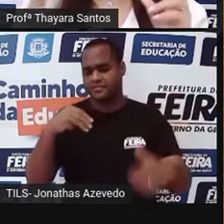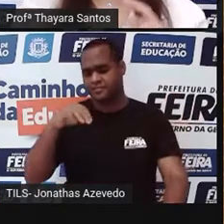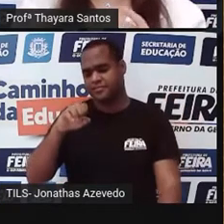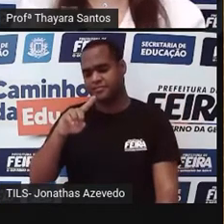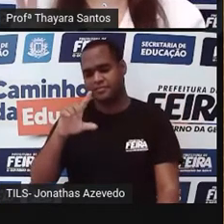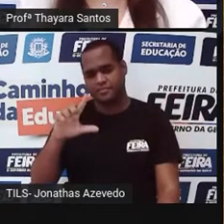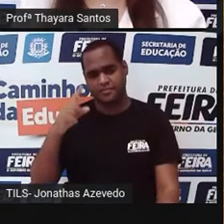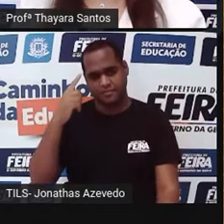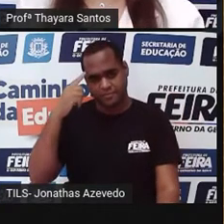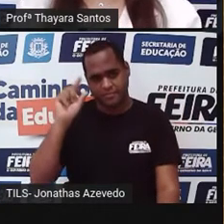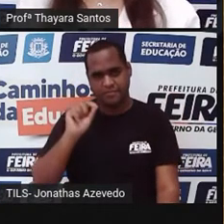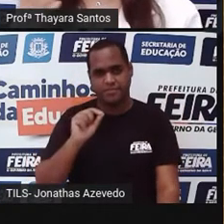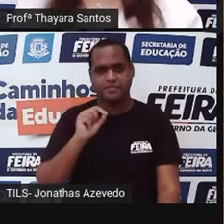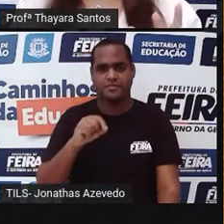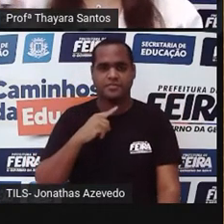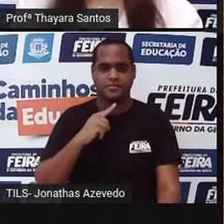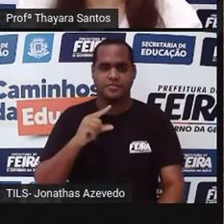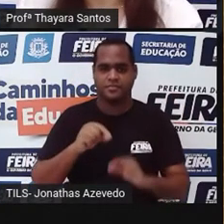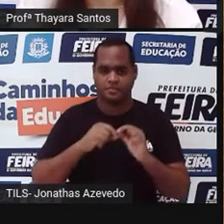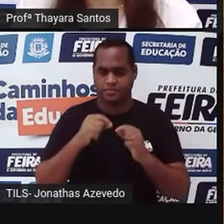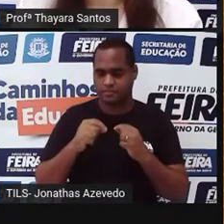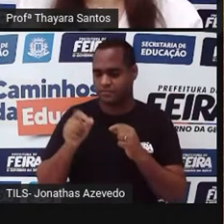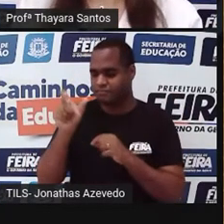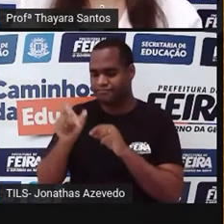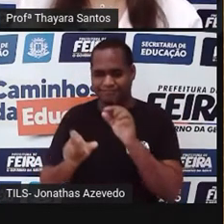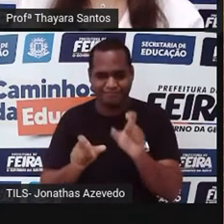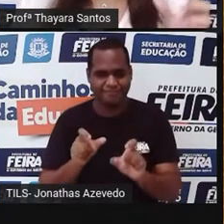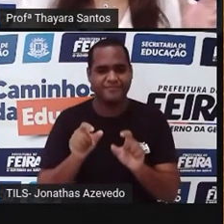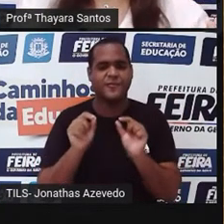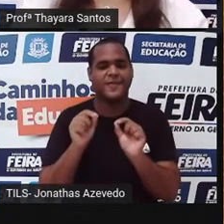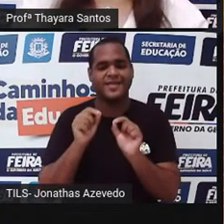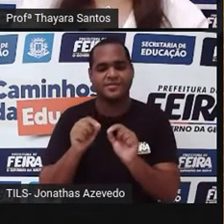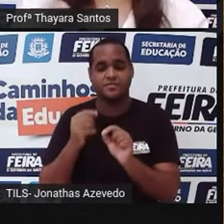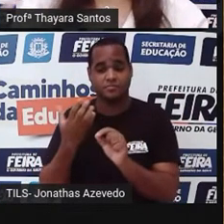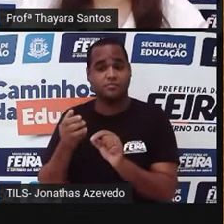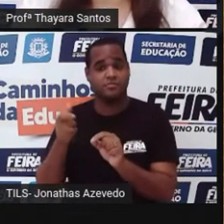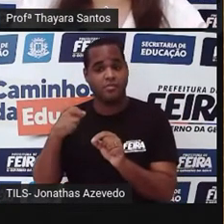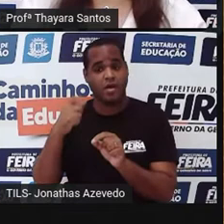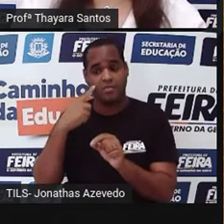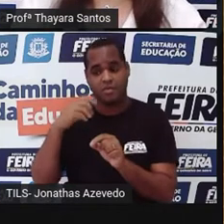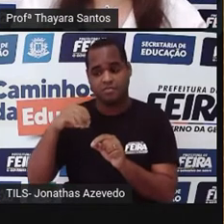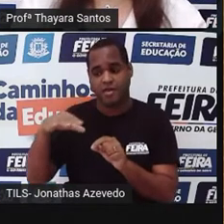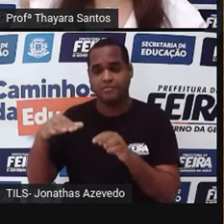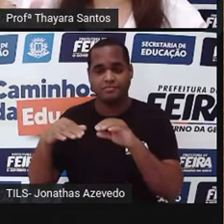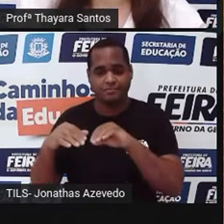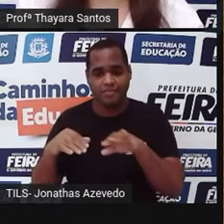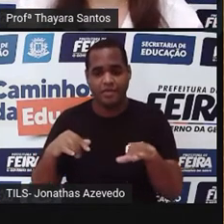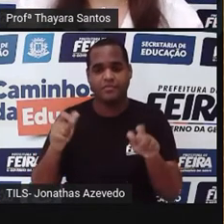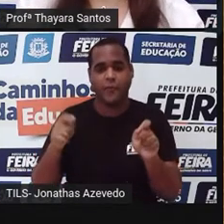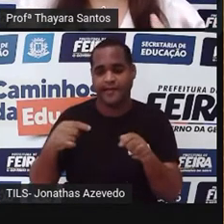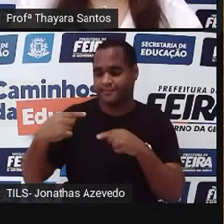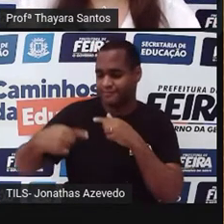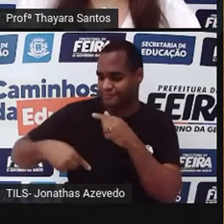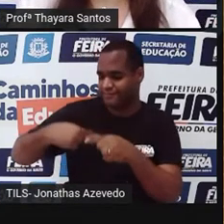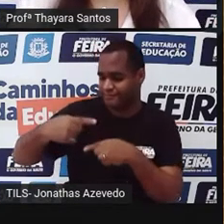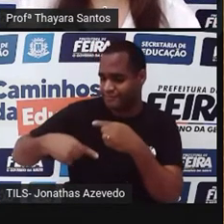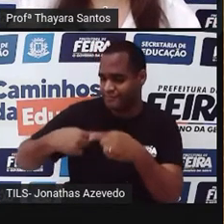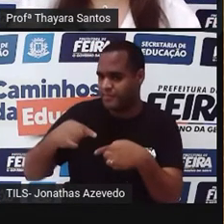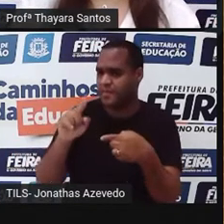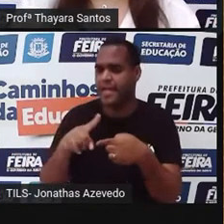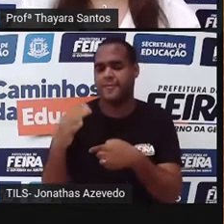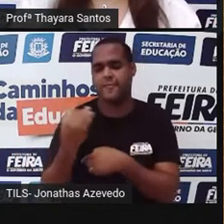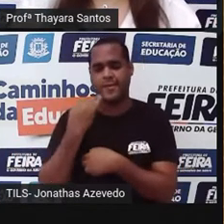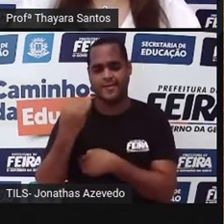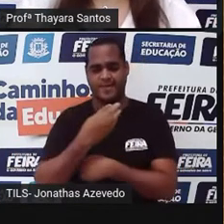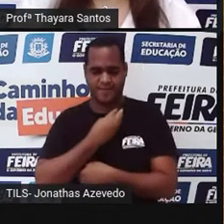sabia como essas características eram passadas, né? Ele sabia que elas eram passadas, que elas tinham uma grande influência